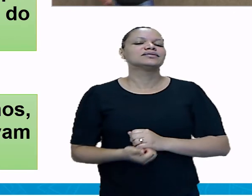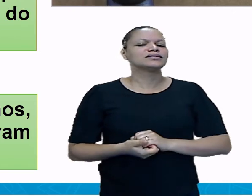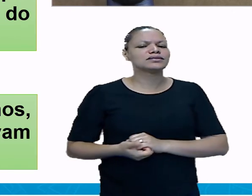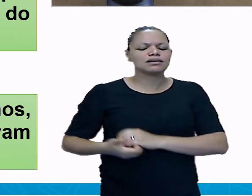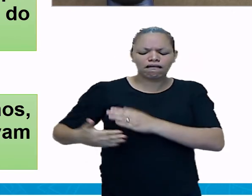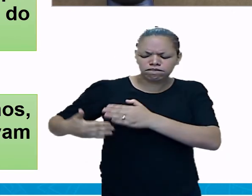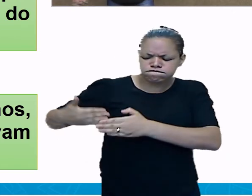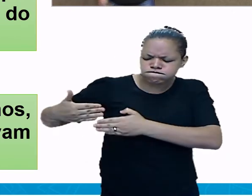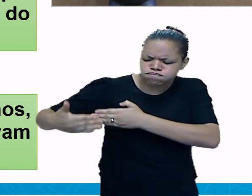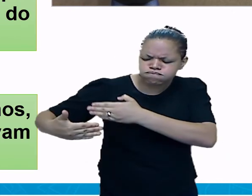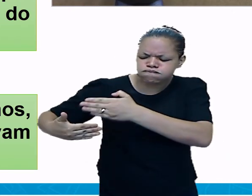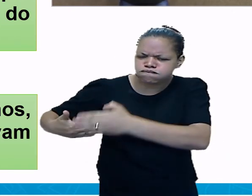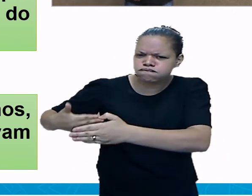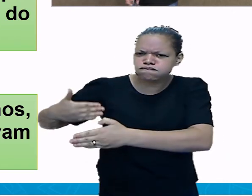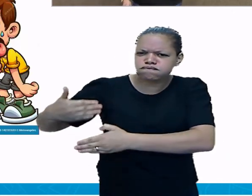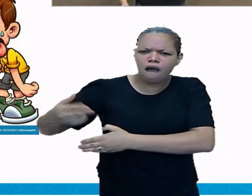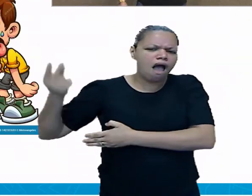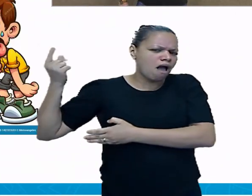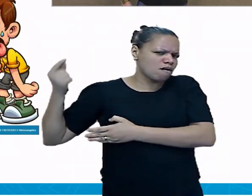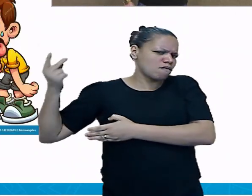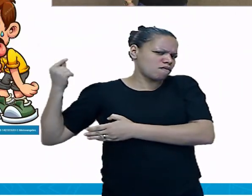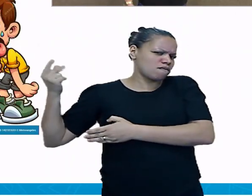aí. Eles estavam bem aquém do mundo, né?